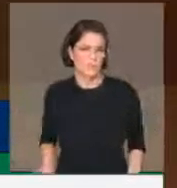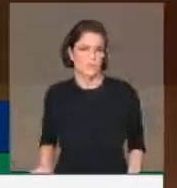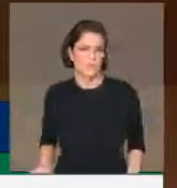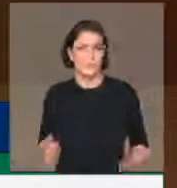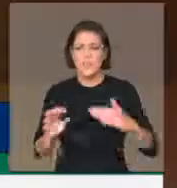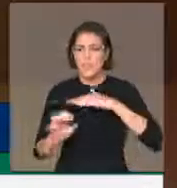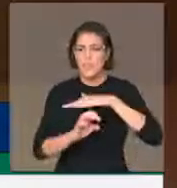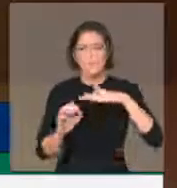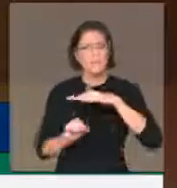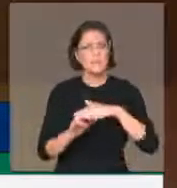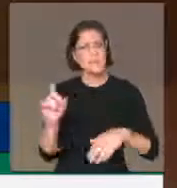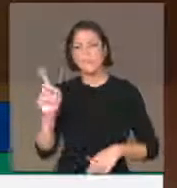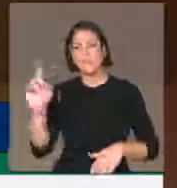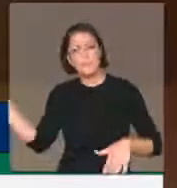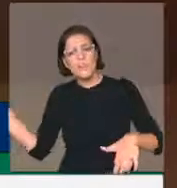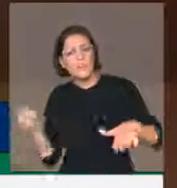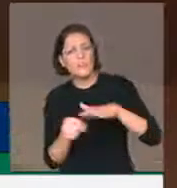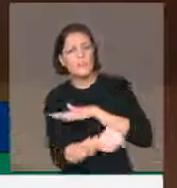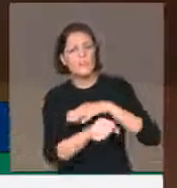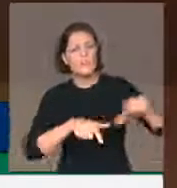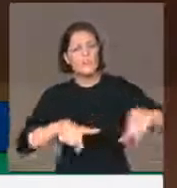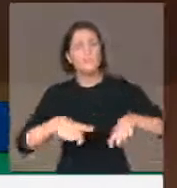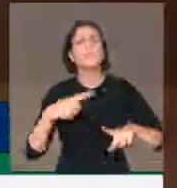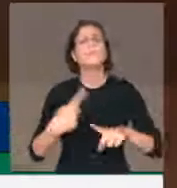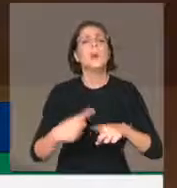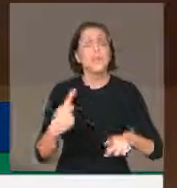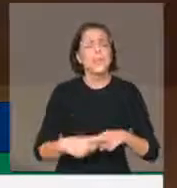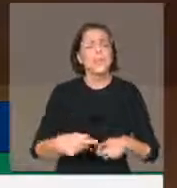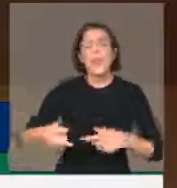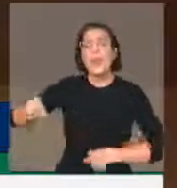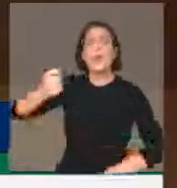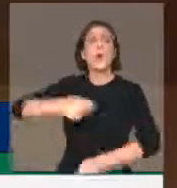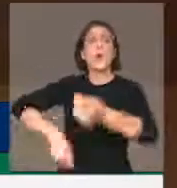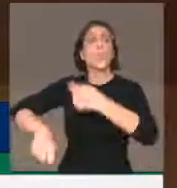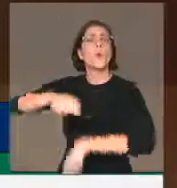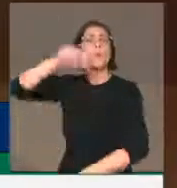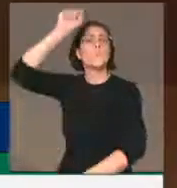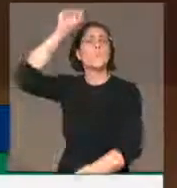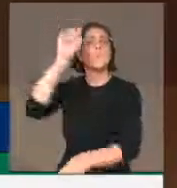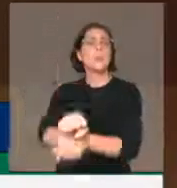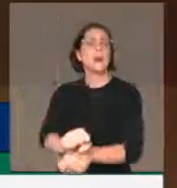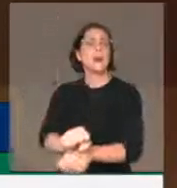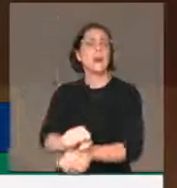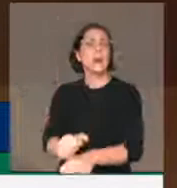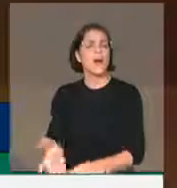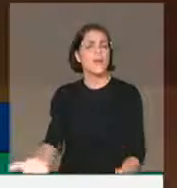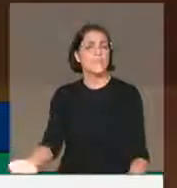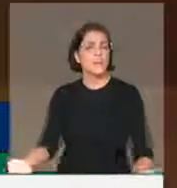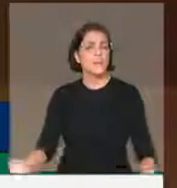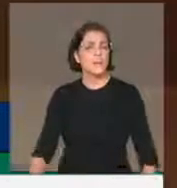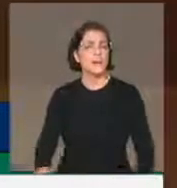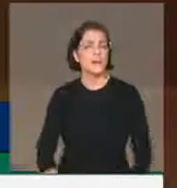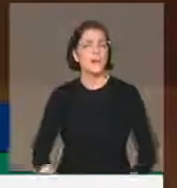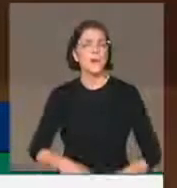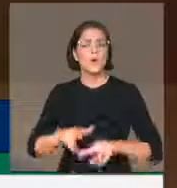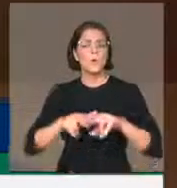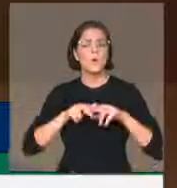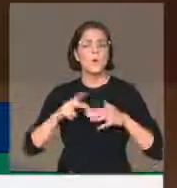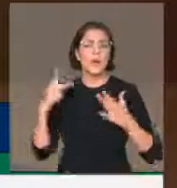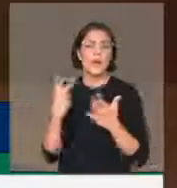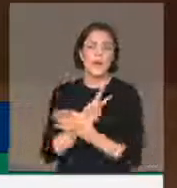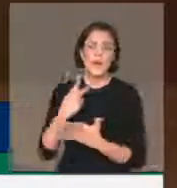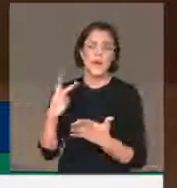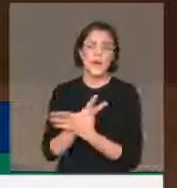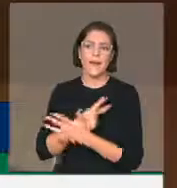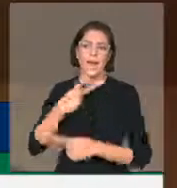trabalhadores porque a economia está parada pelos erros da política econômica que vem